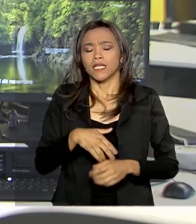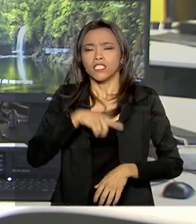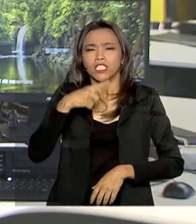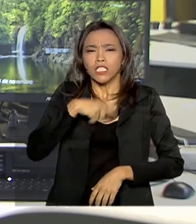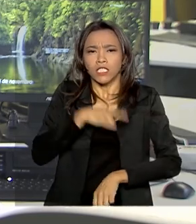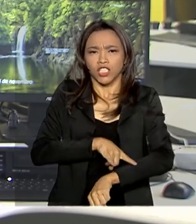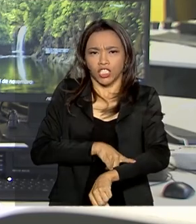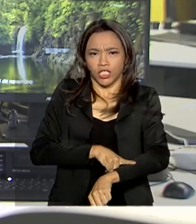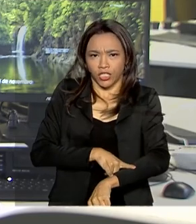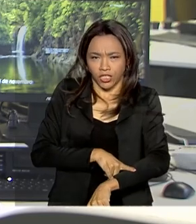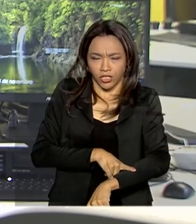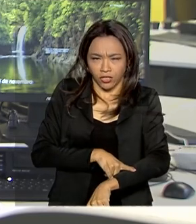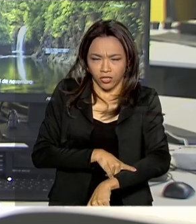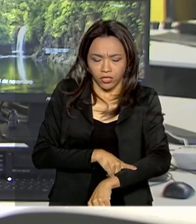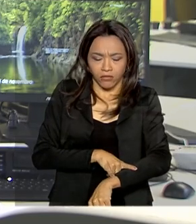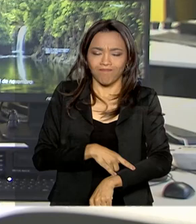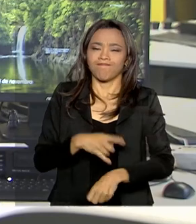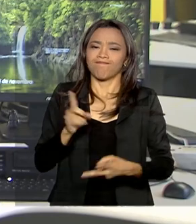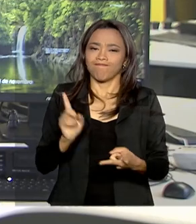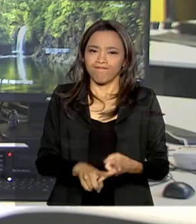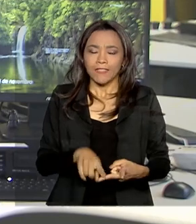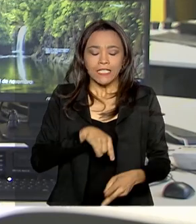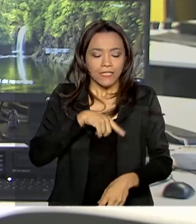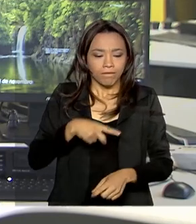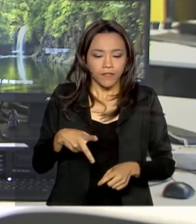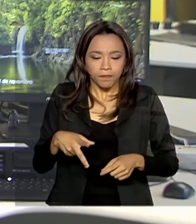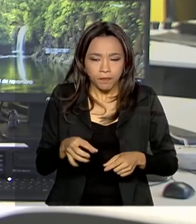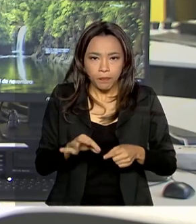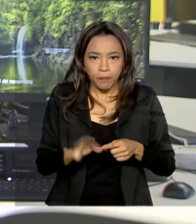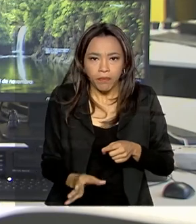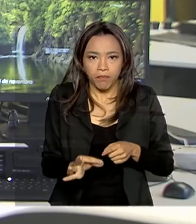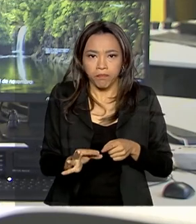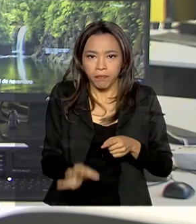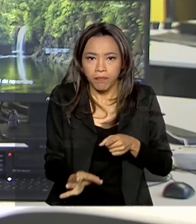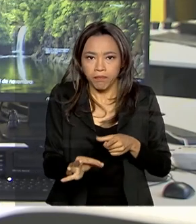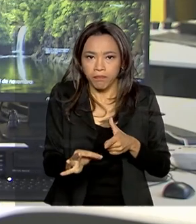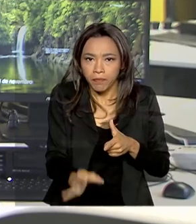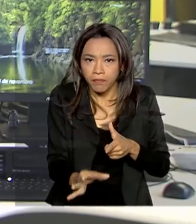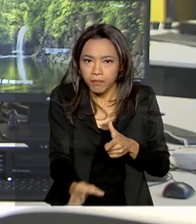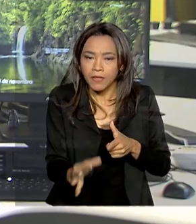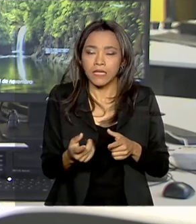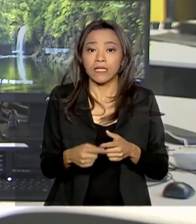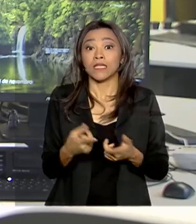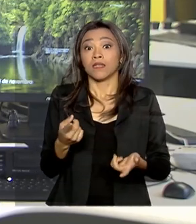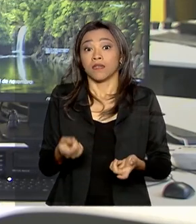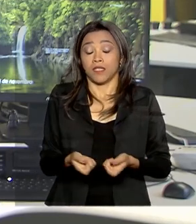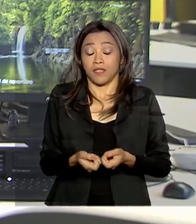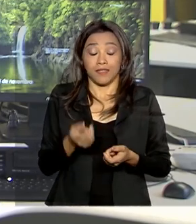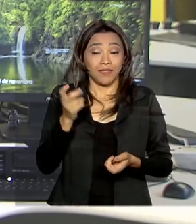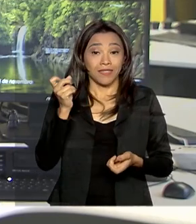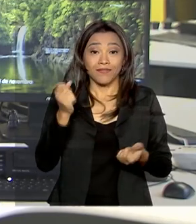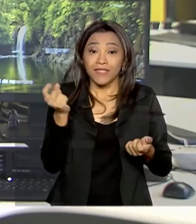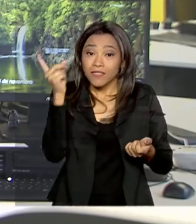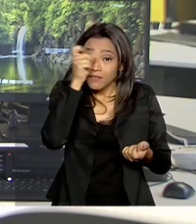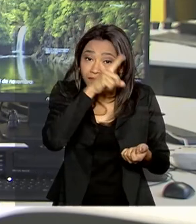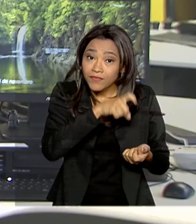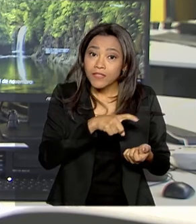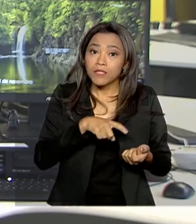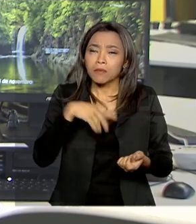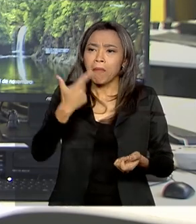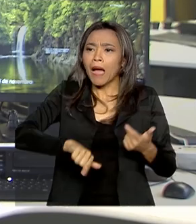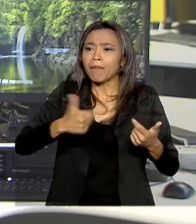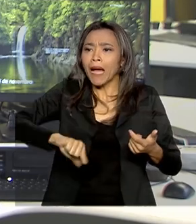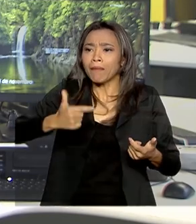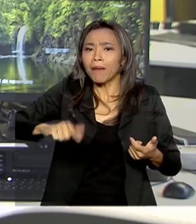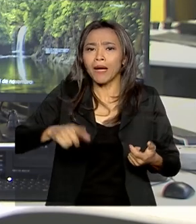urinar, a demora em começar e terminar de urinar, sangue na urina, diminuição do jato de urina e a necessidade de urinar mais